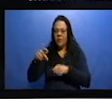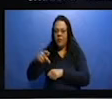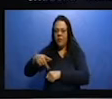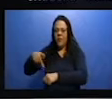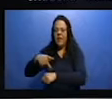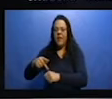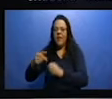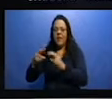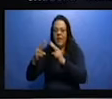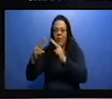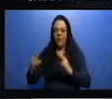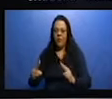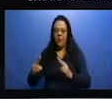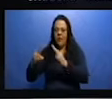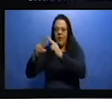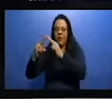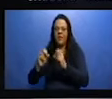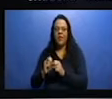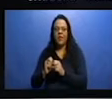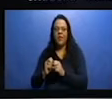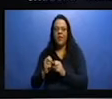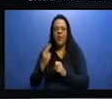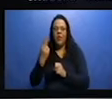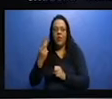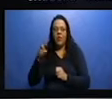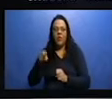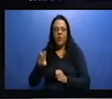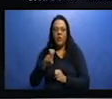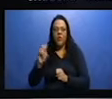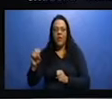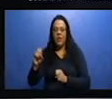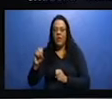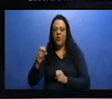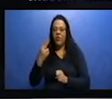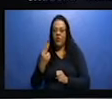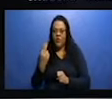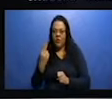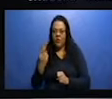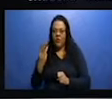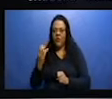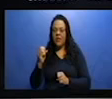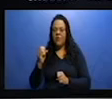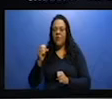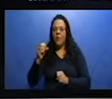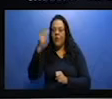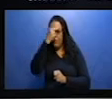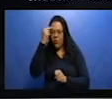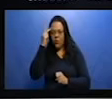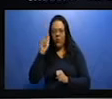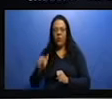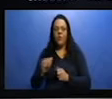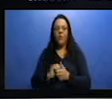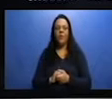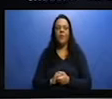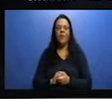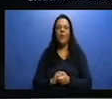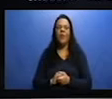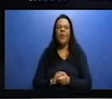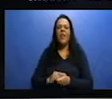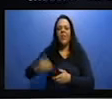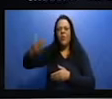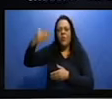E as cidades antigamente, elas eram diferentes das cidades modernas que nós temos hoje. Nós temos aqui uma ilustração